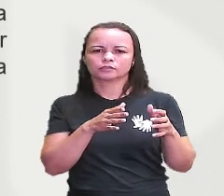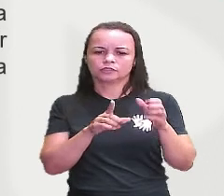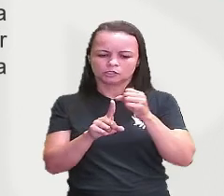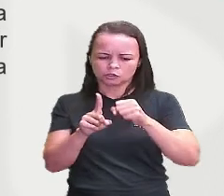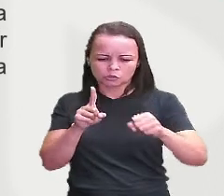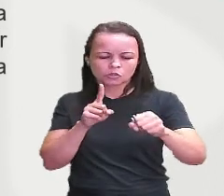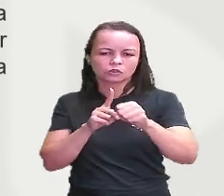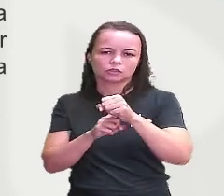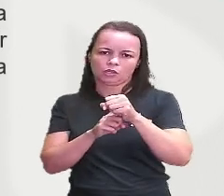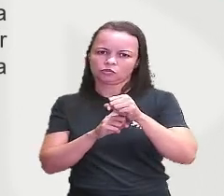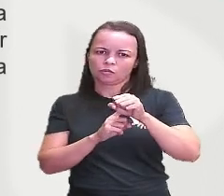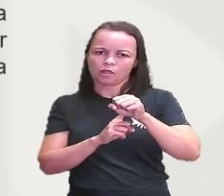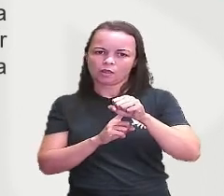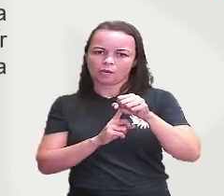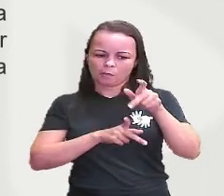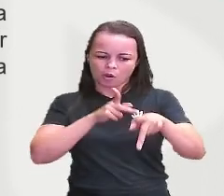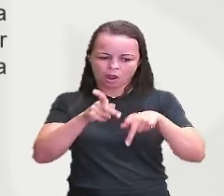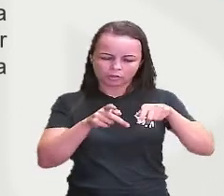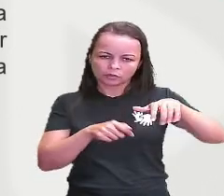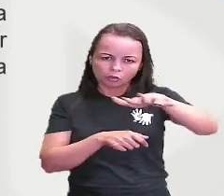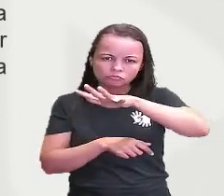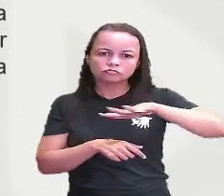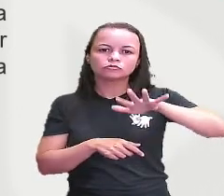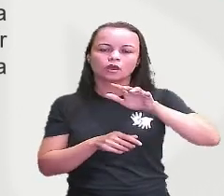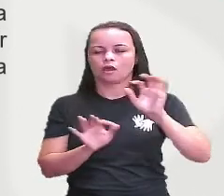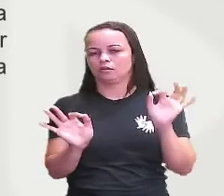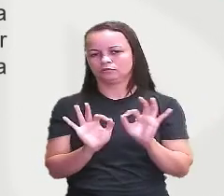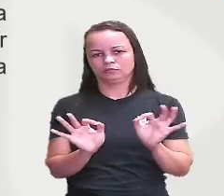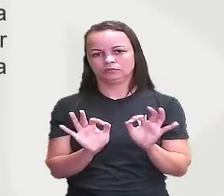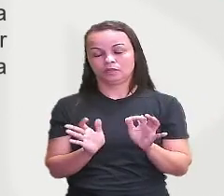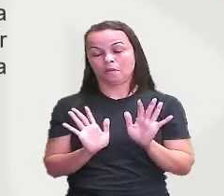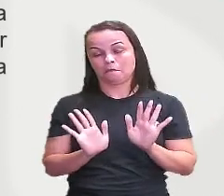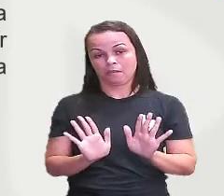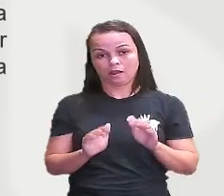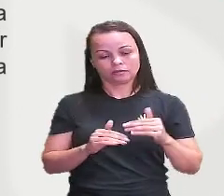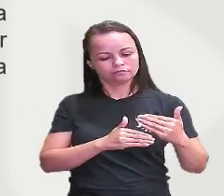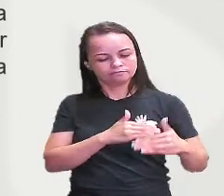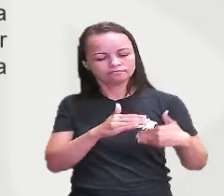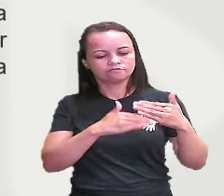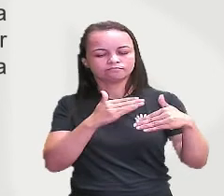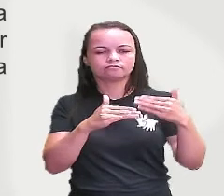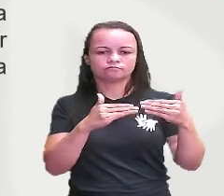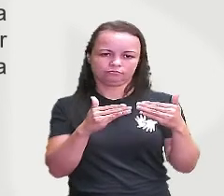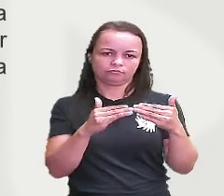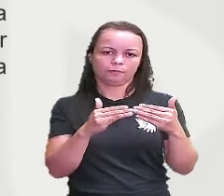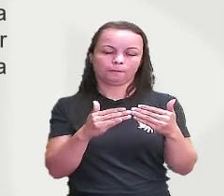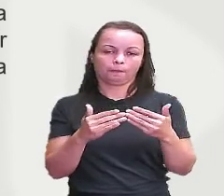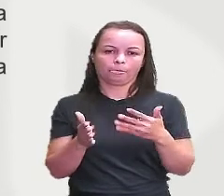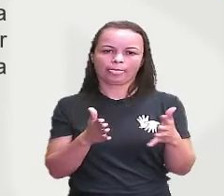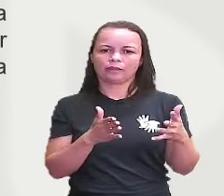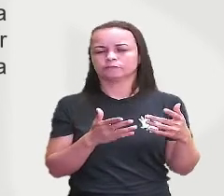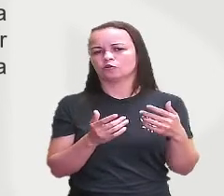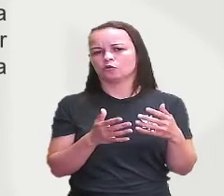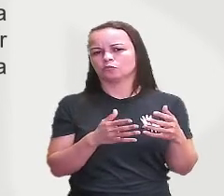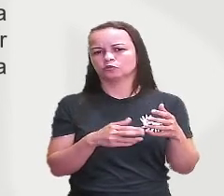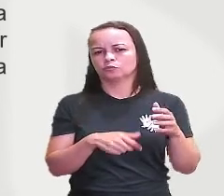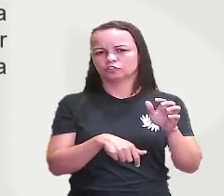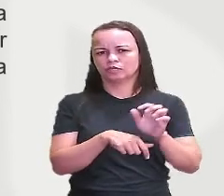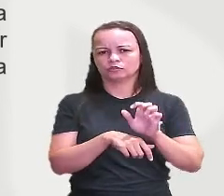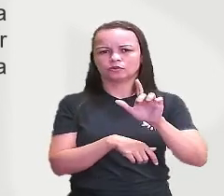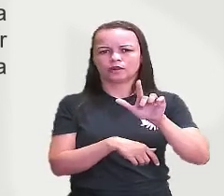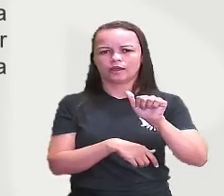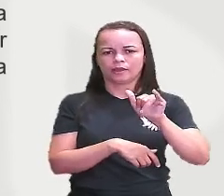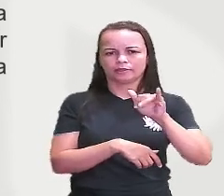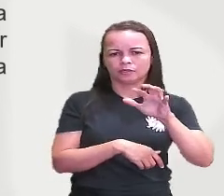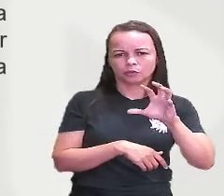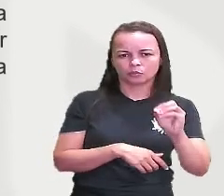a população de um modo geral mas não deixa de ser um avanço como a questão do Estado laico sem influência